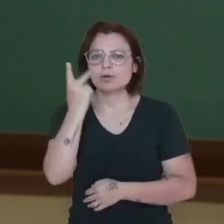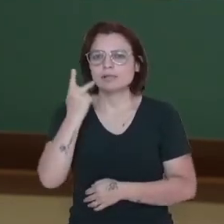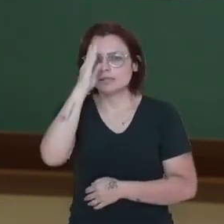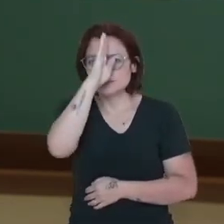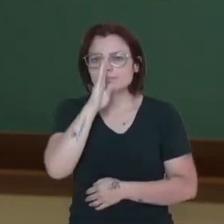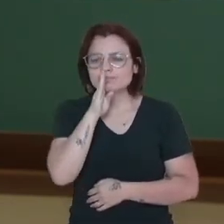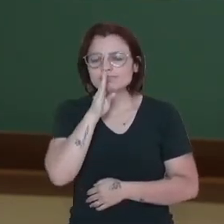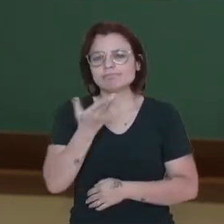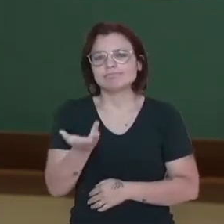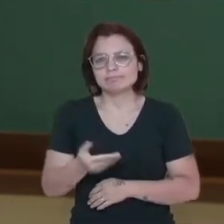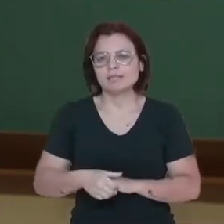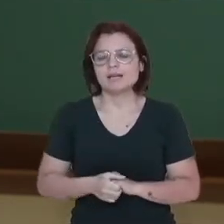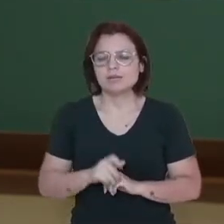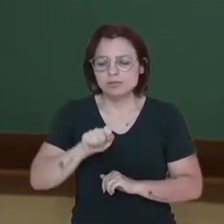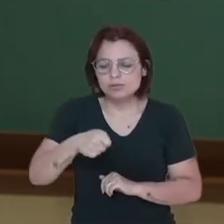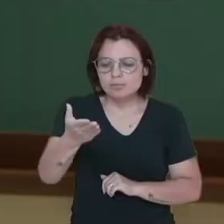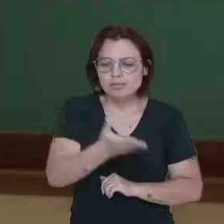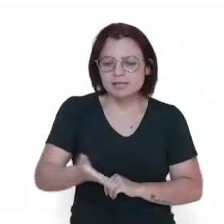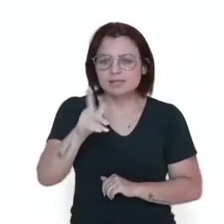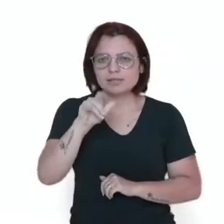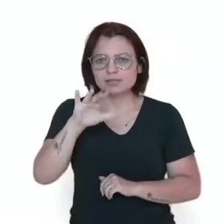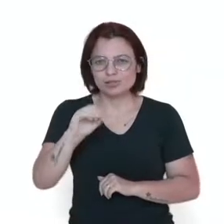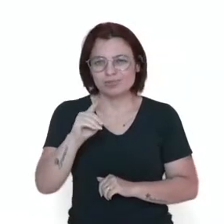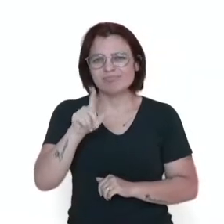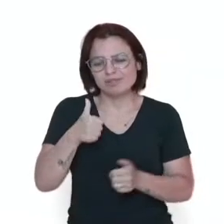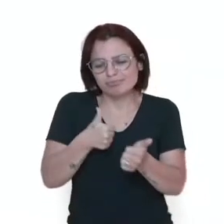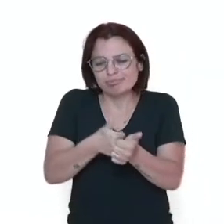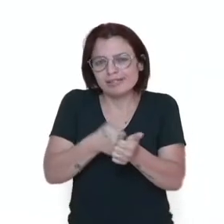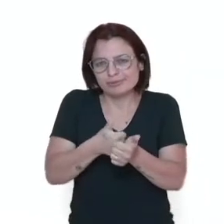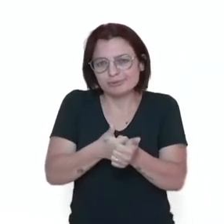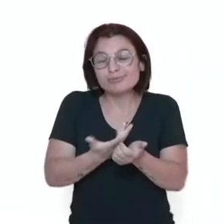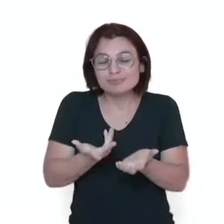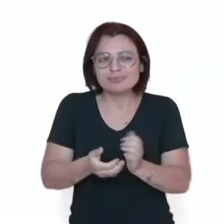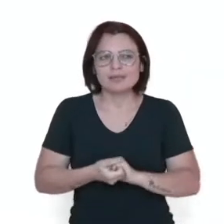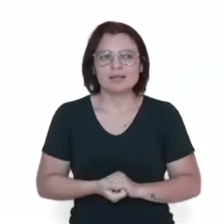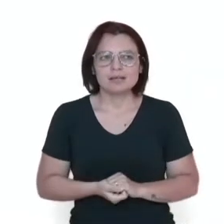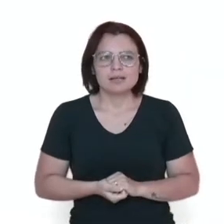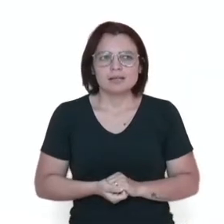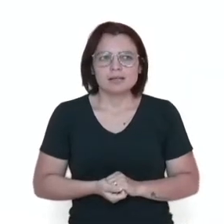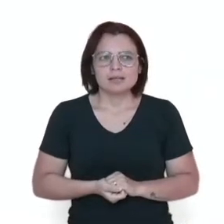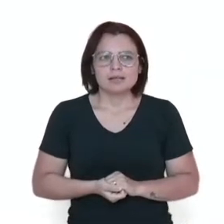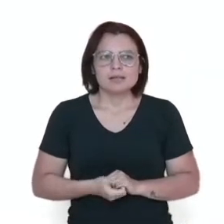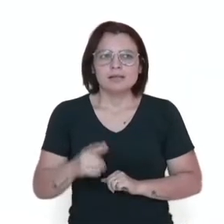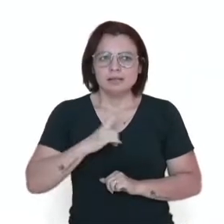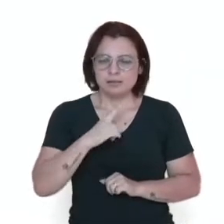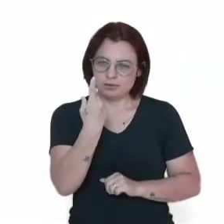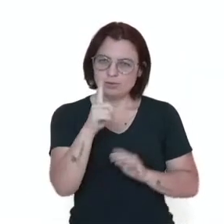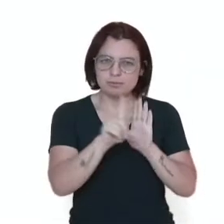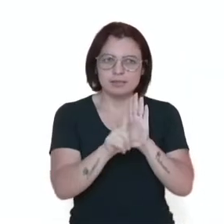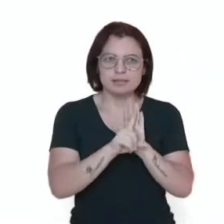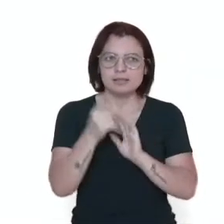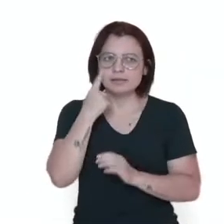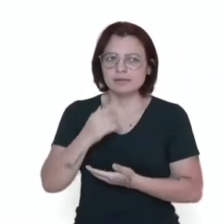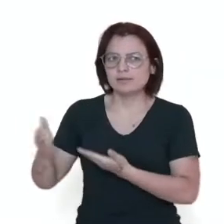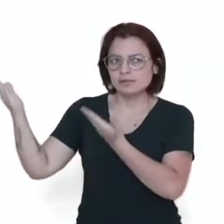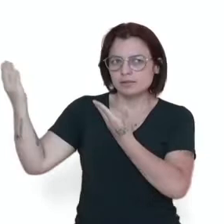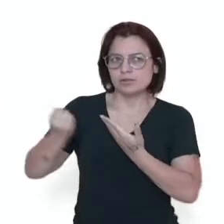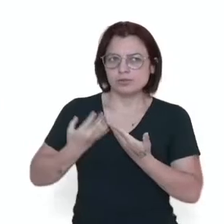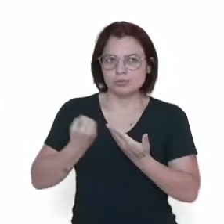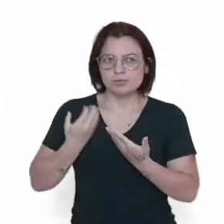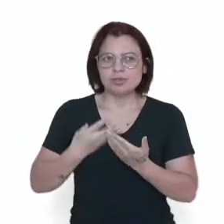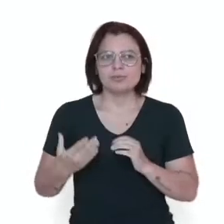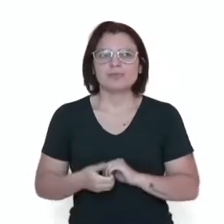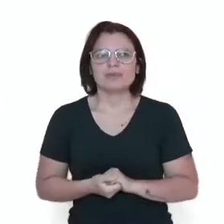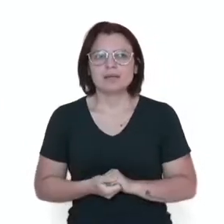lixo no Brasil. Ela é uma lei, no caso a Lei 12.305 do ano de 2010, que